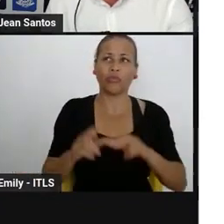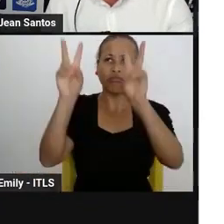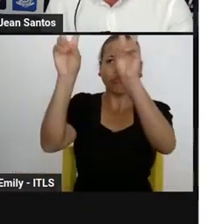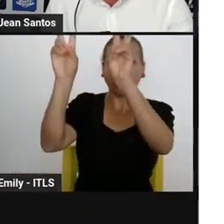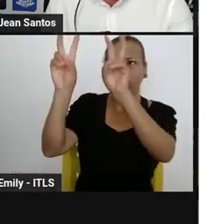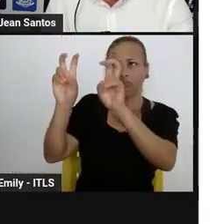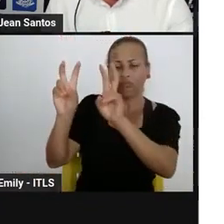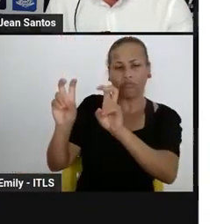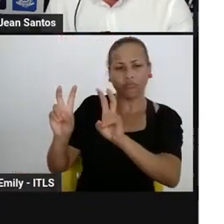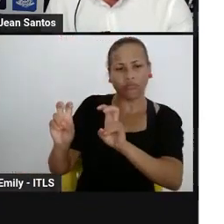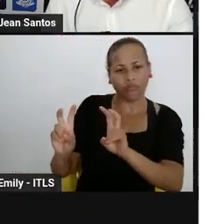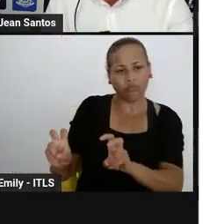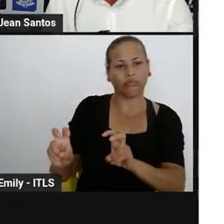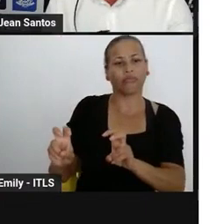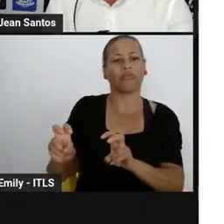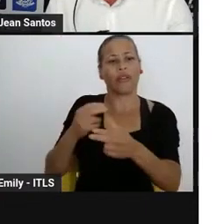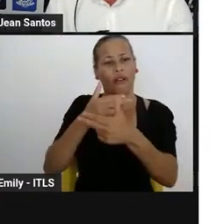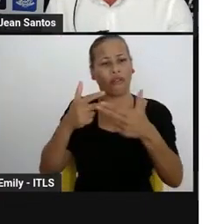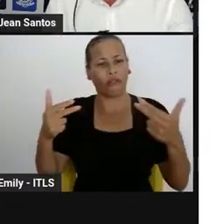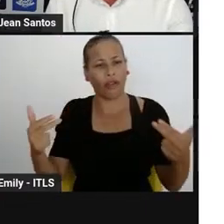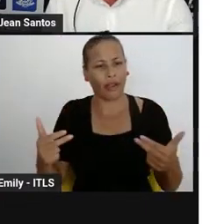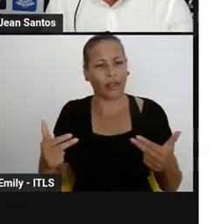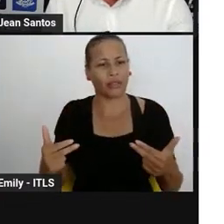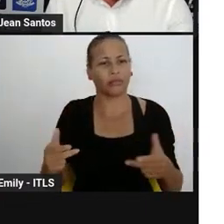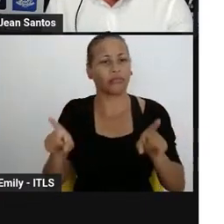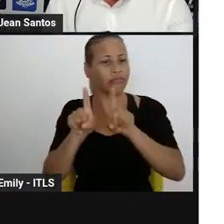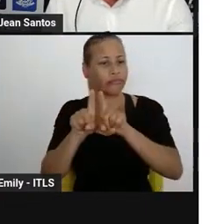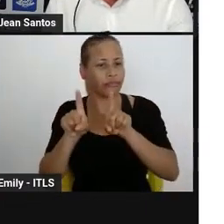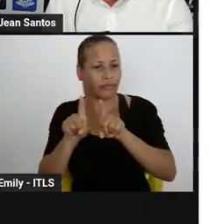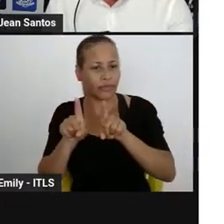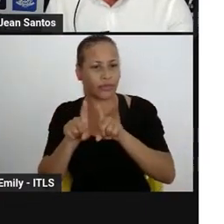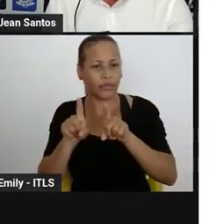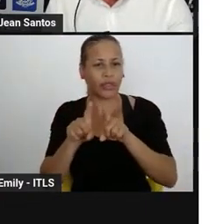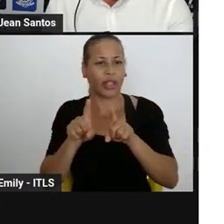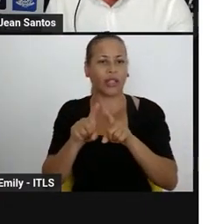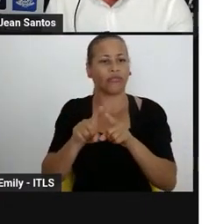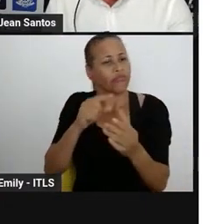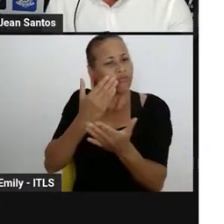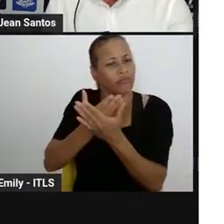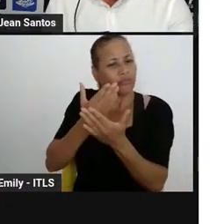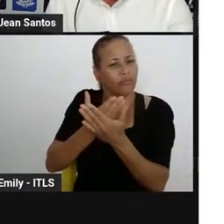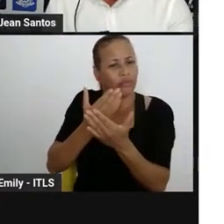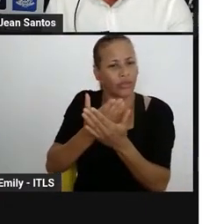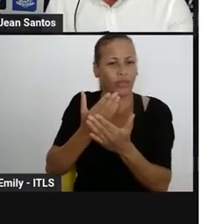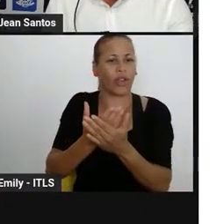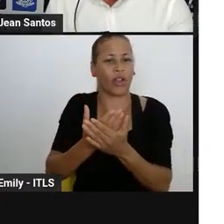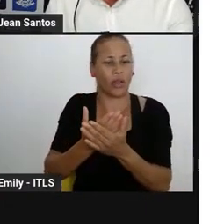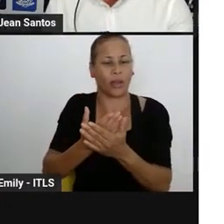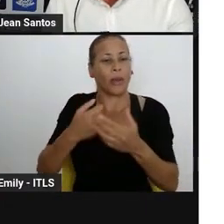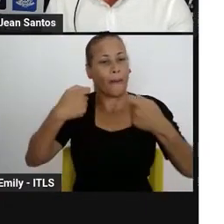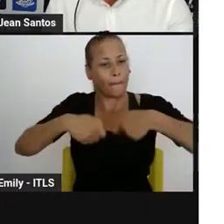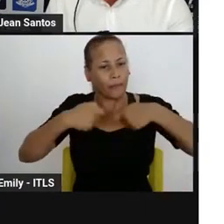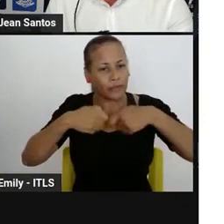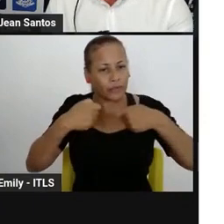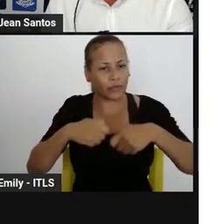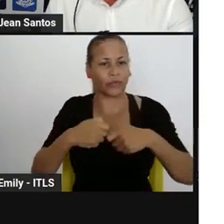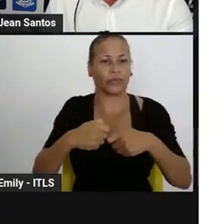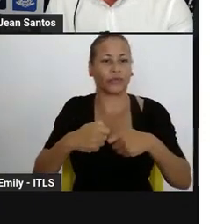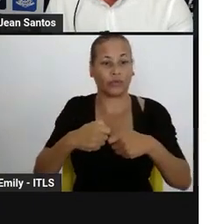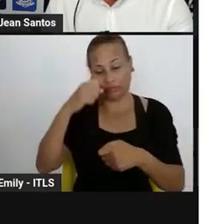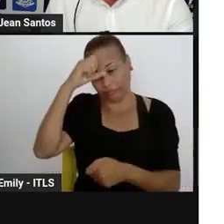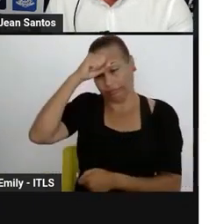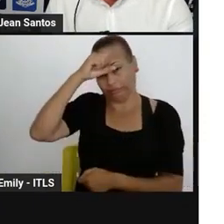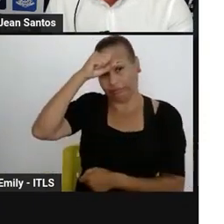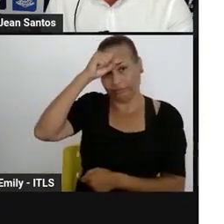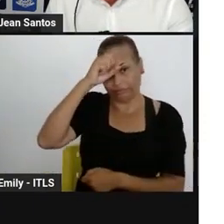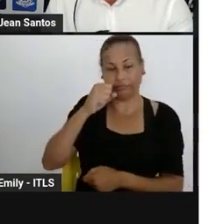fábulas, as notícias e, sobretudo, a educação contra a desinformação e fake news, autoria